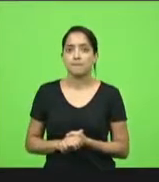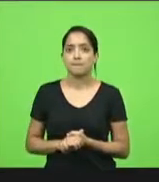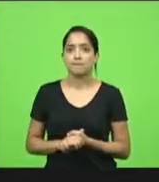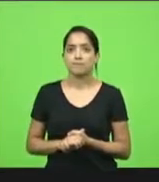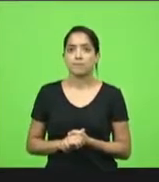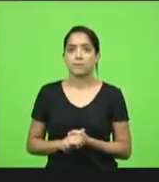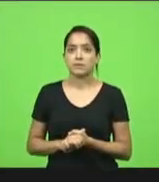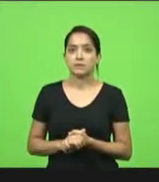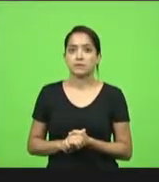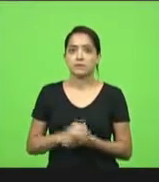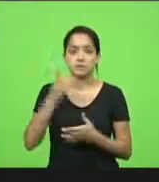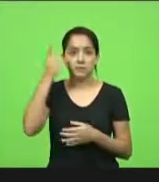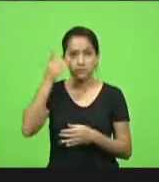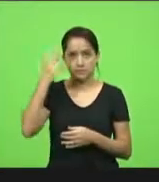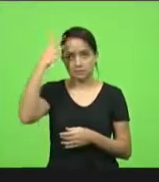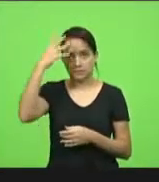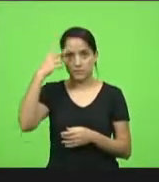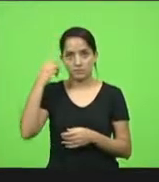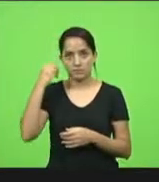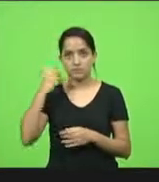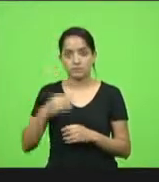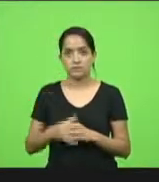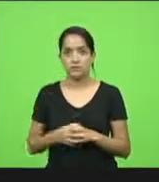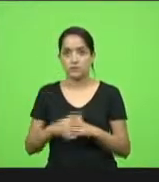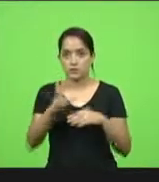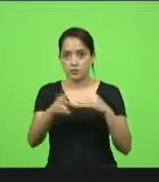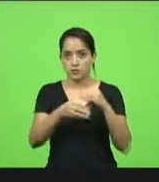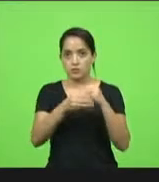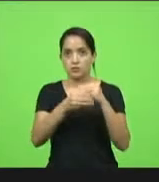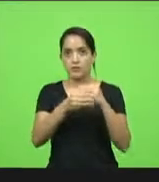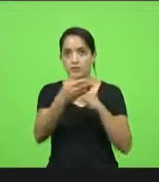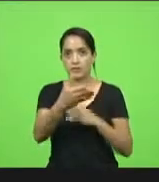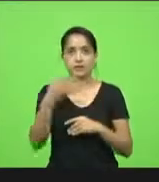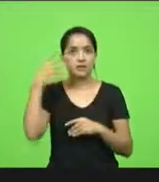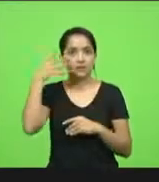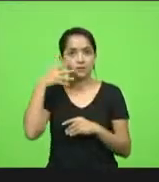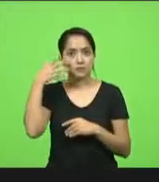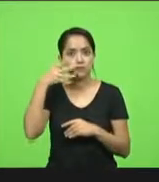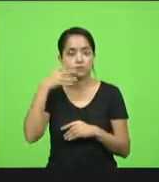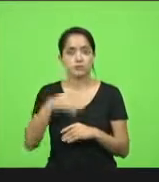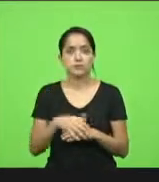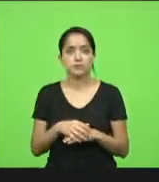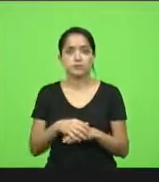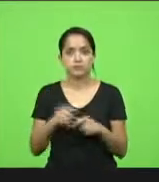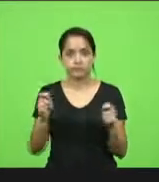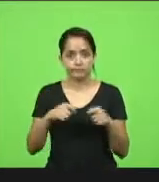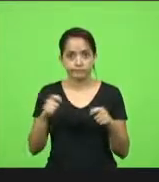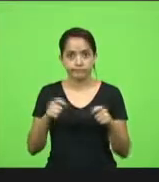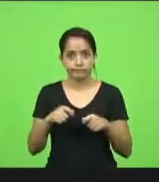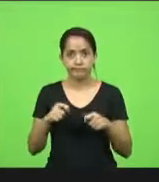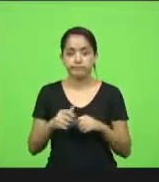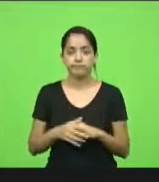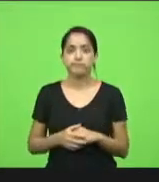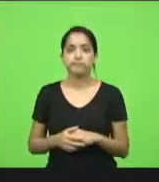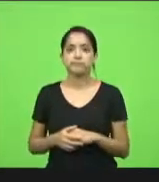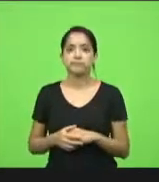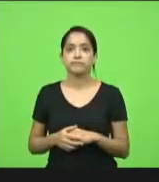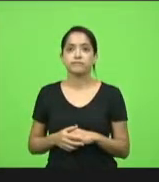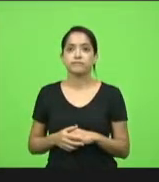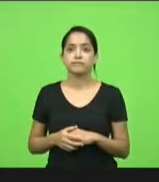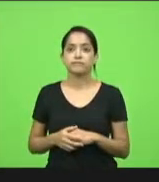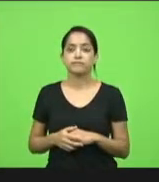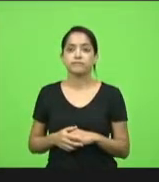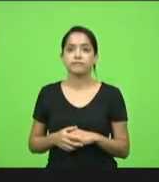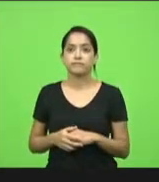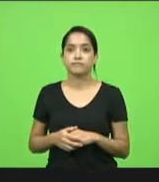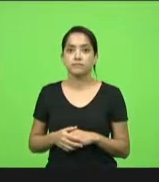Deputada Carminati. Eu só quero ter uma parte aqui da fala do deputado Ismael. É possível, deputado Ismael? Sim, perfeitamente. um